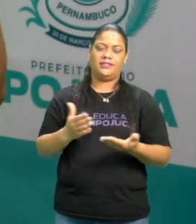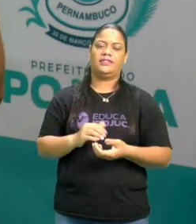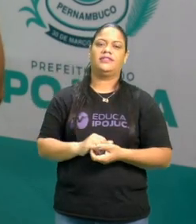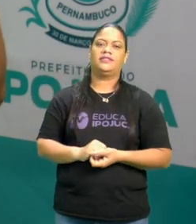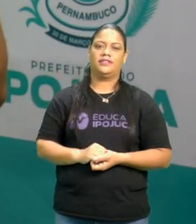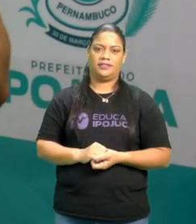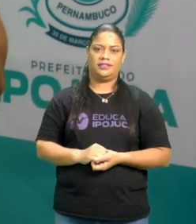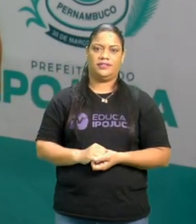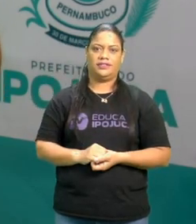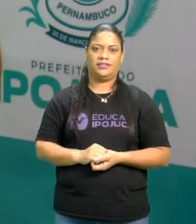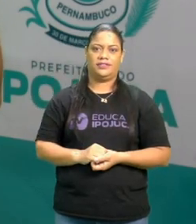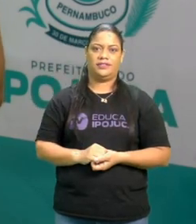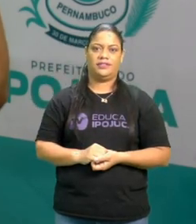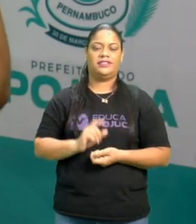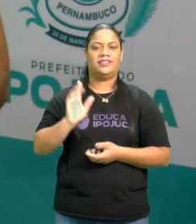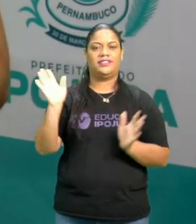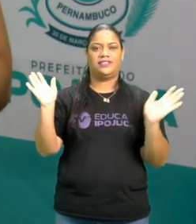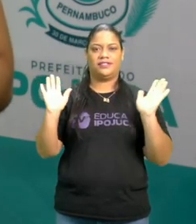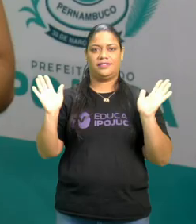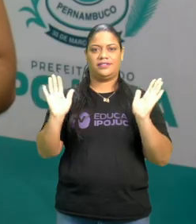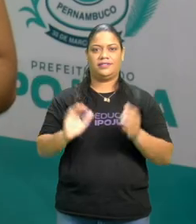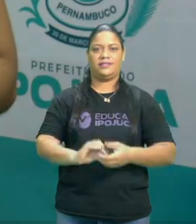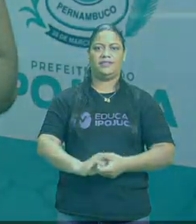presença e até a próxima. a